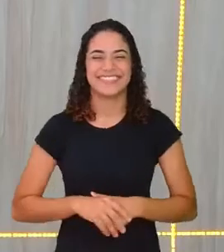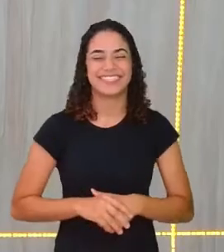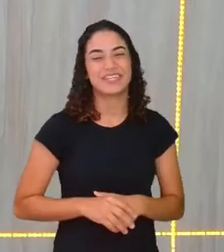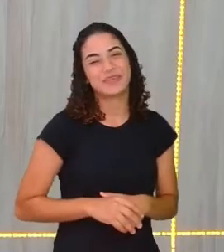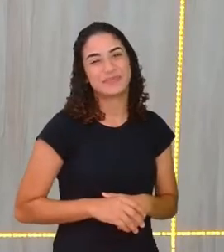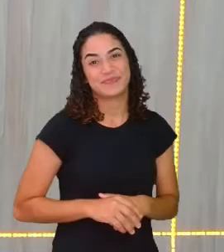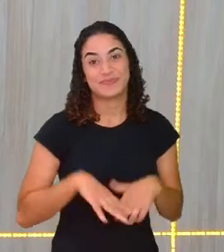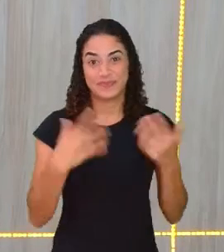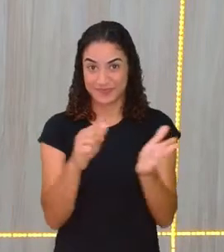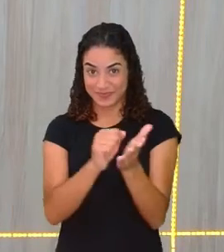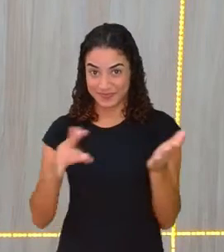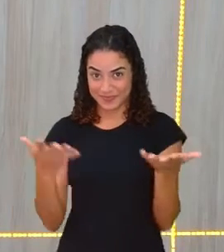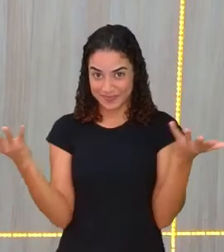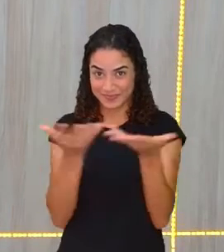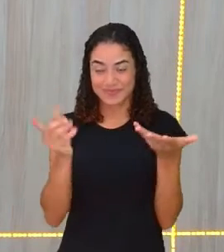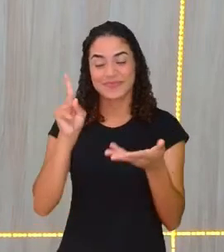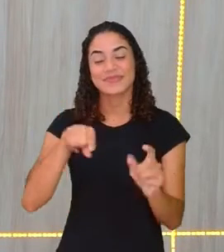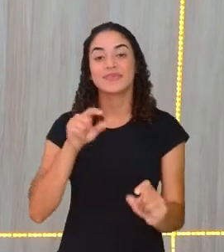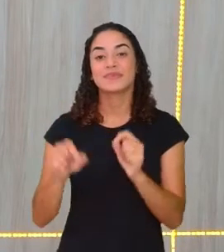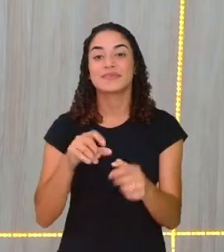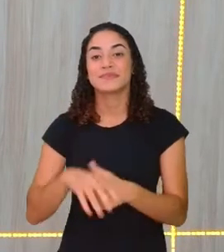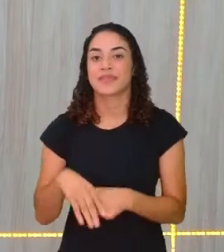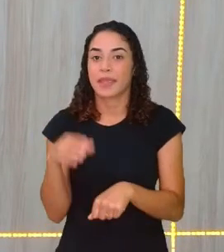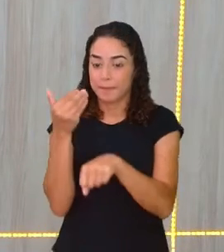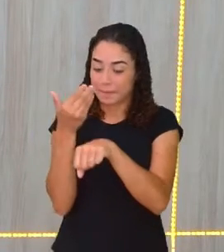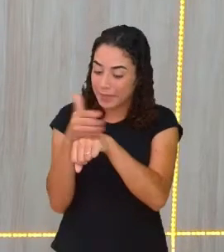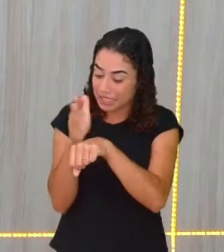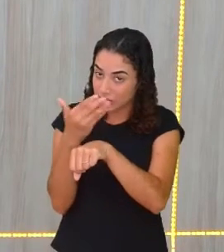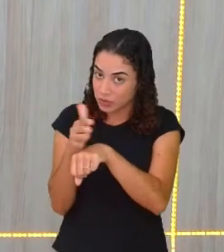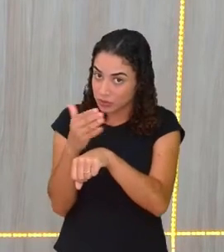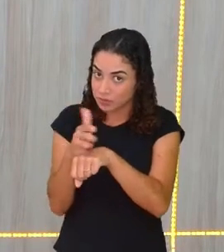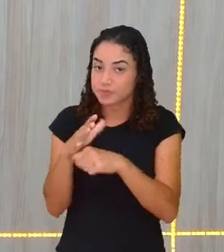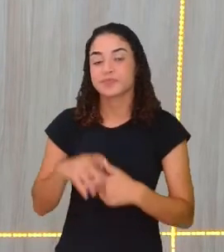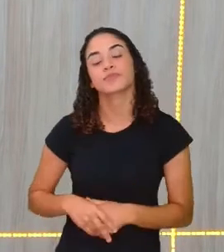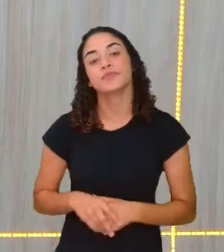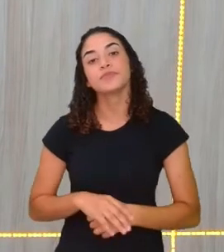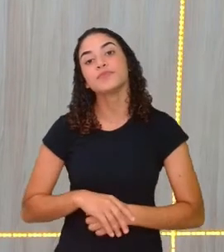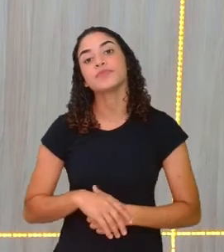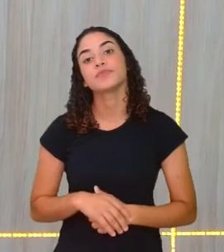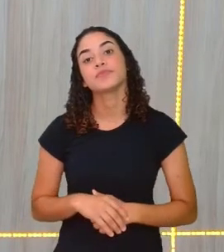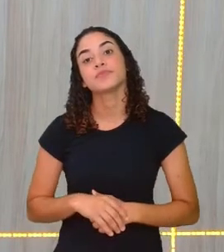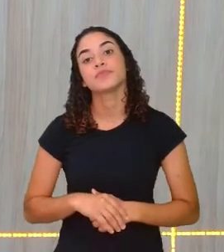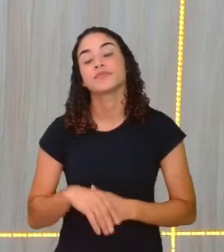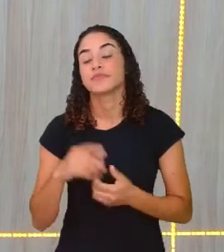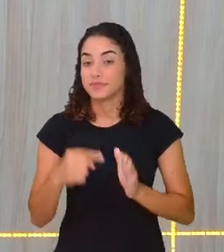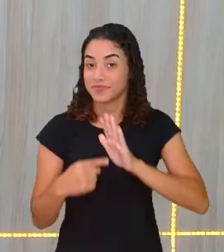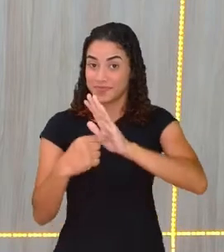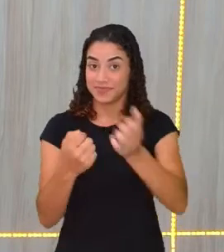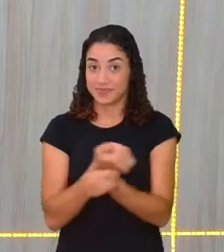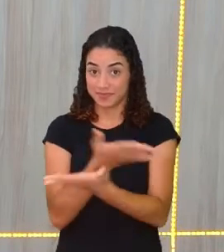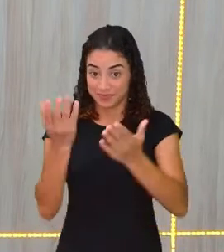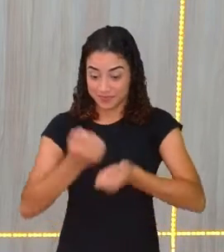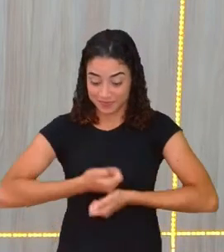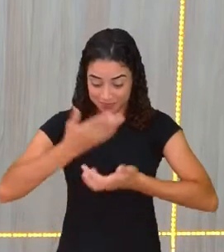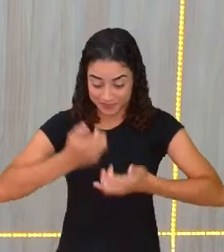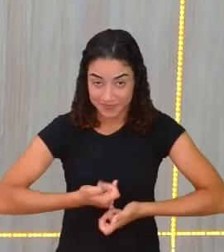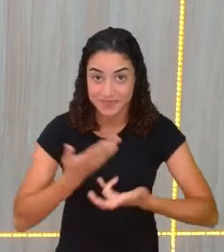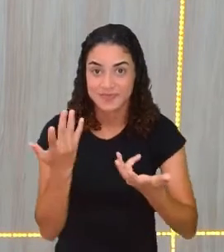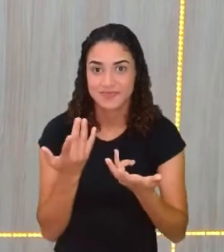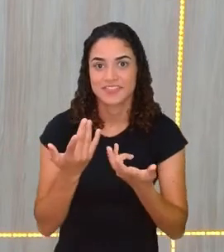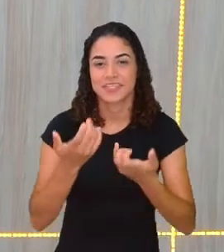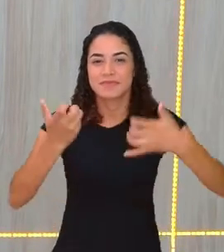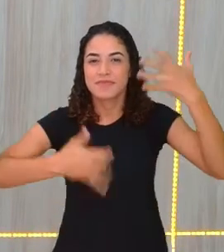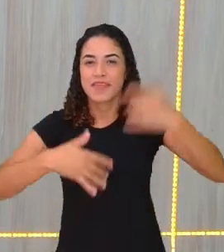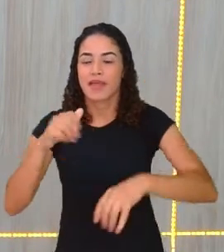Então, o exercício de hoje, ele é prático, não é? Eu falei aqui, trouxe o poema de Vinícius de Moraes, falei sobre